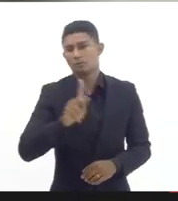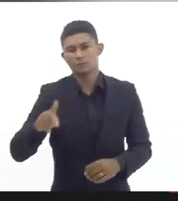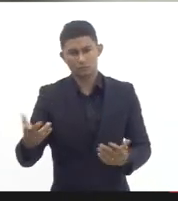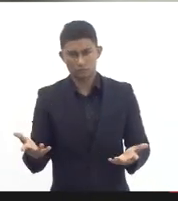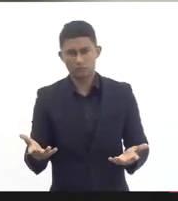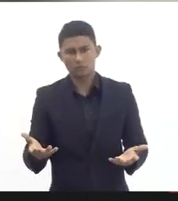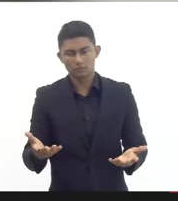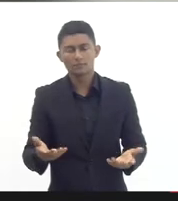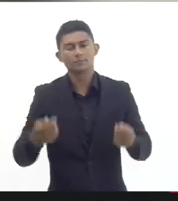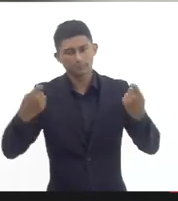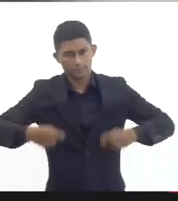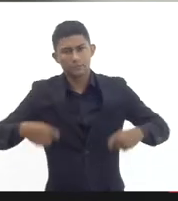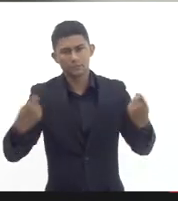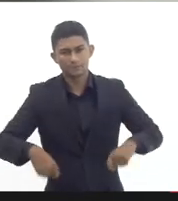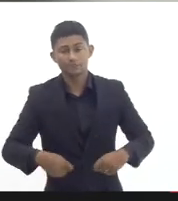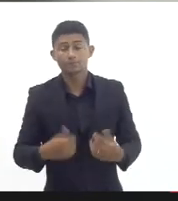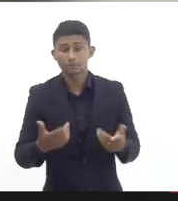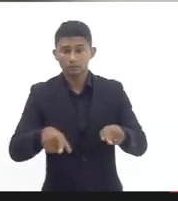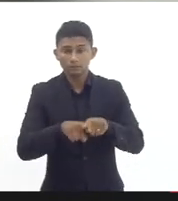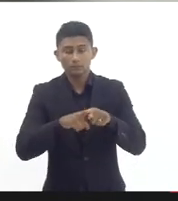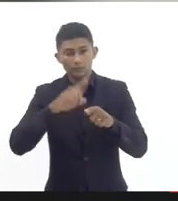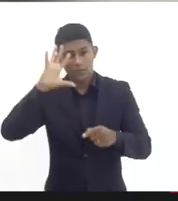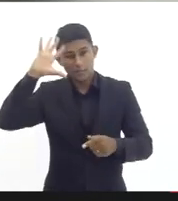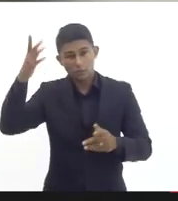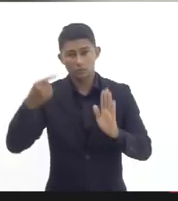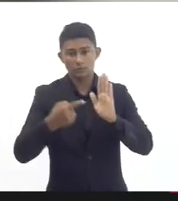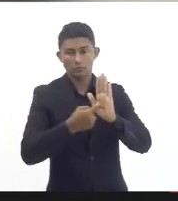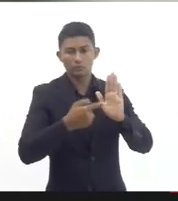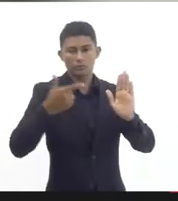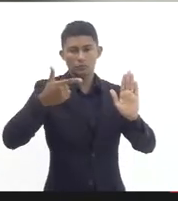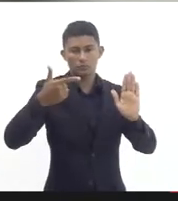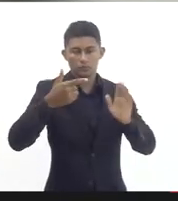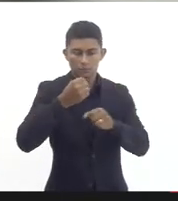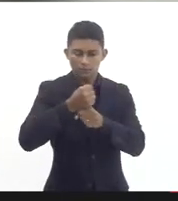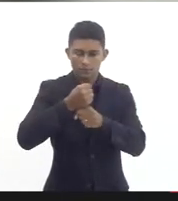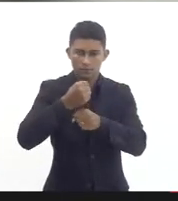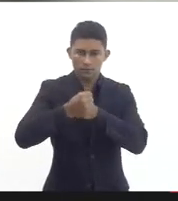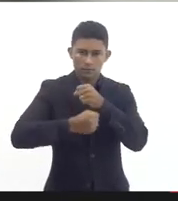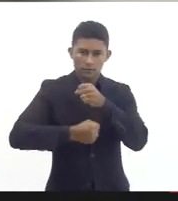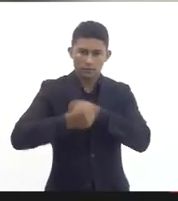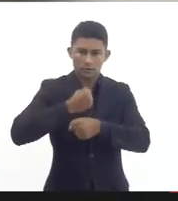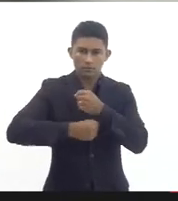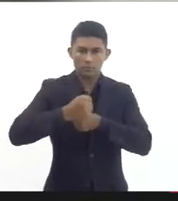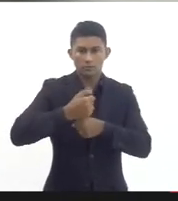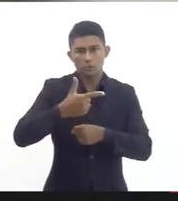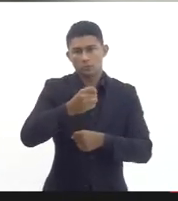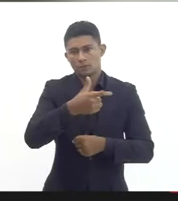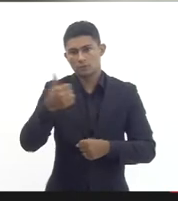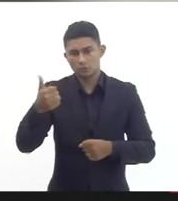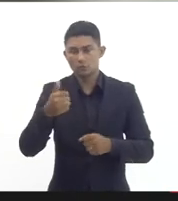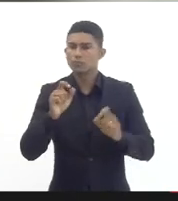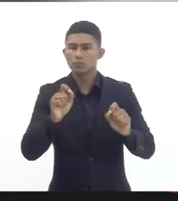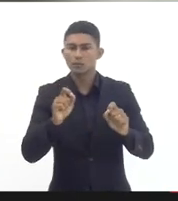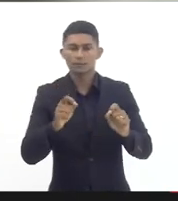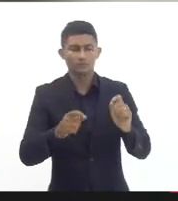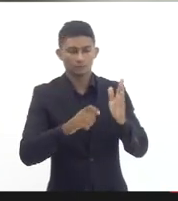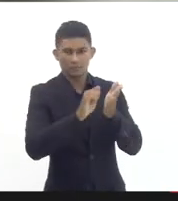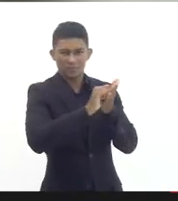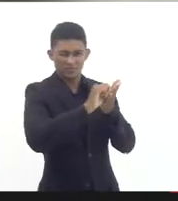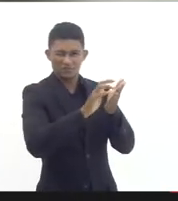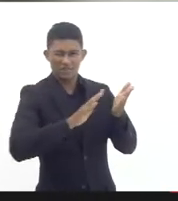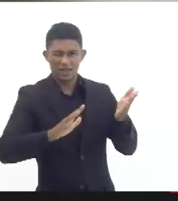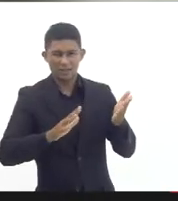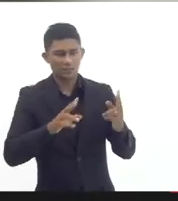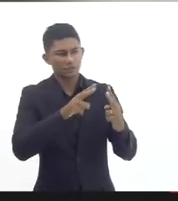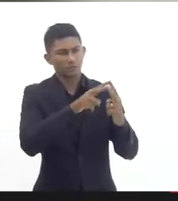e a resolução 2 de 2021 do Conselho Nacional de Educação diz expressamente que essas atividades não presenciais só